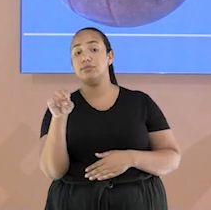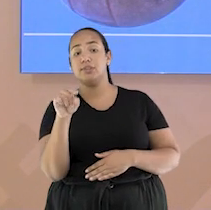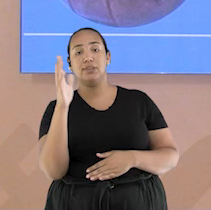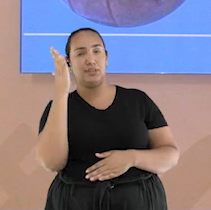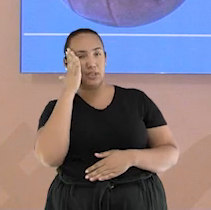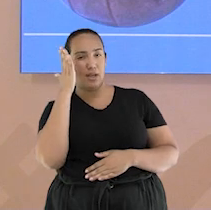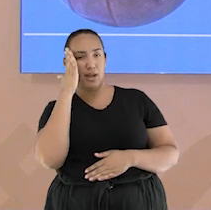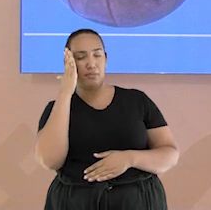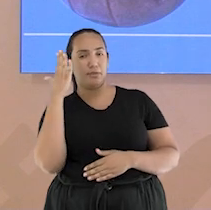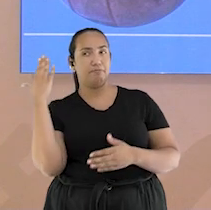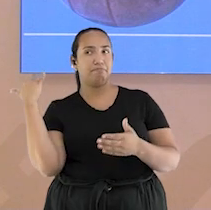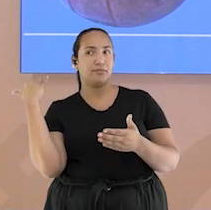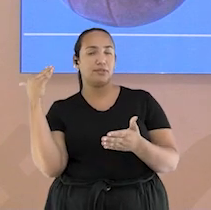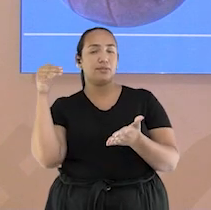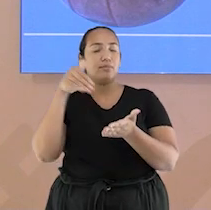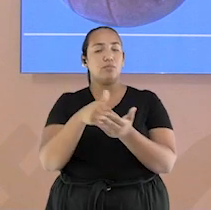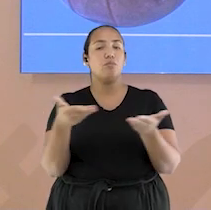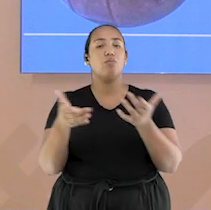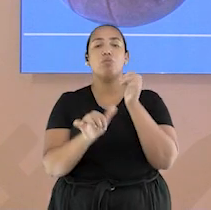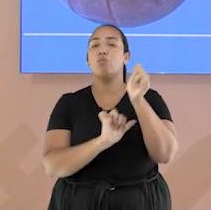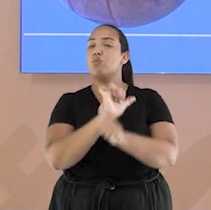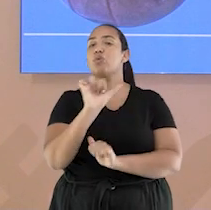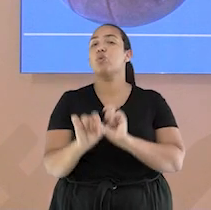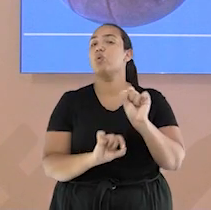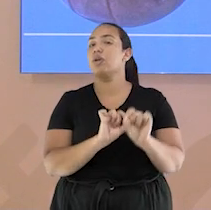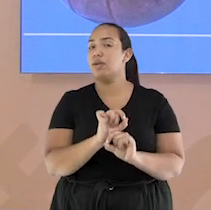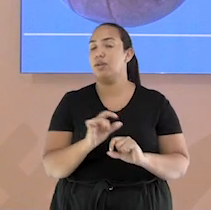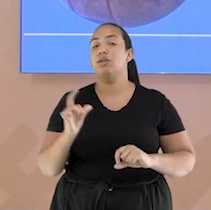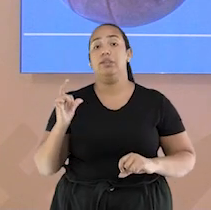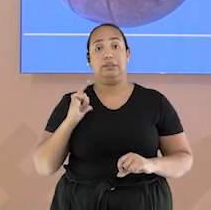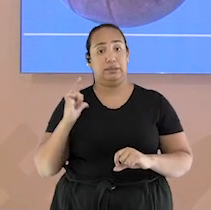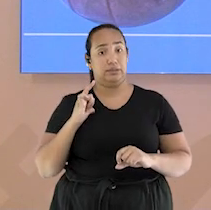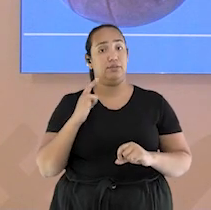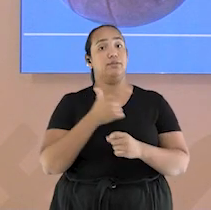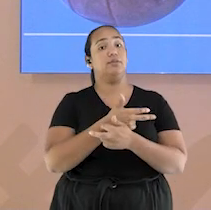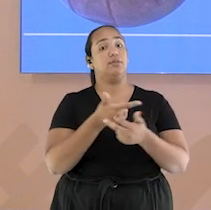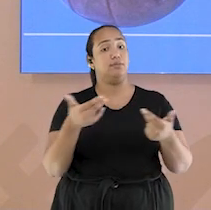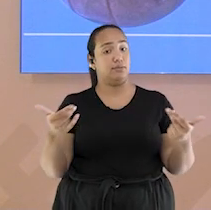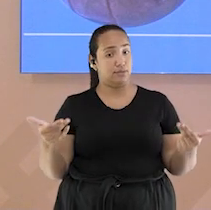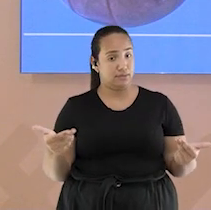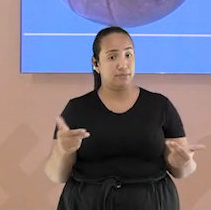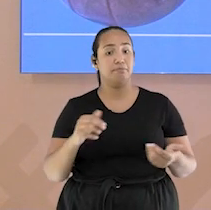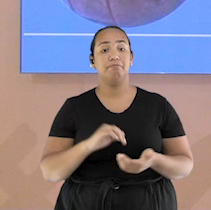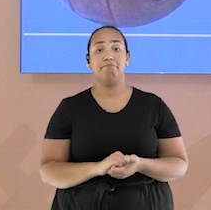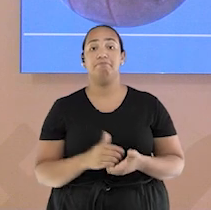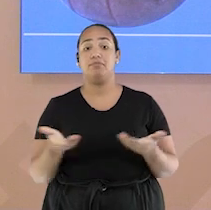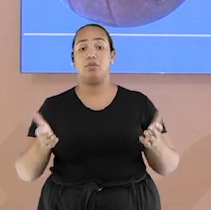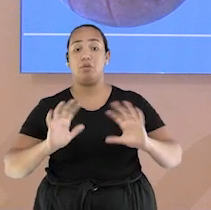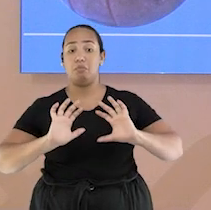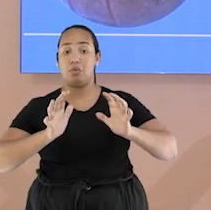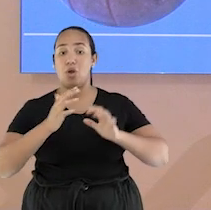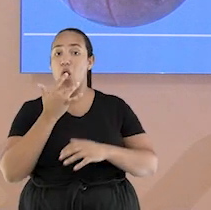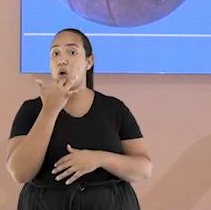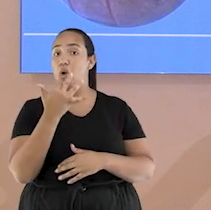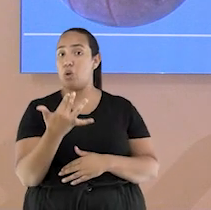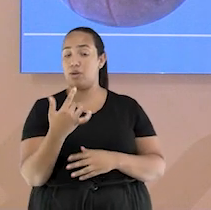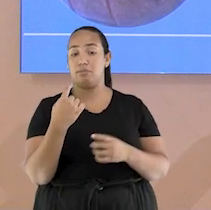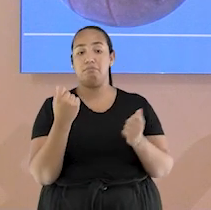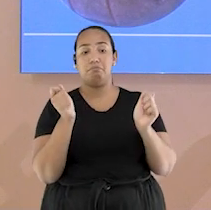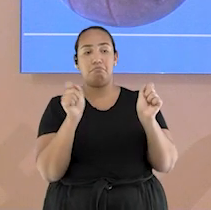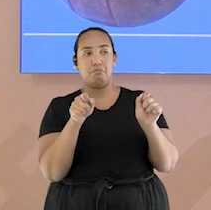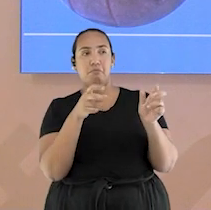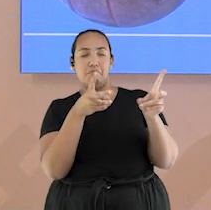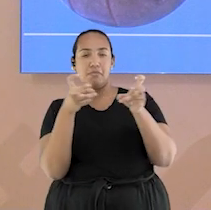sabe o que mudou no vôlei desde a sua criação? Mudou bastante coisa. A bola passou a ser colorida para